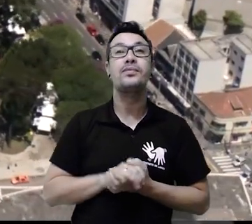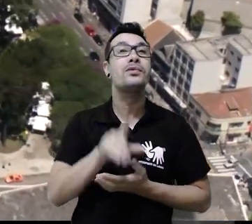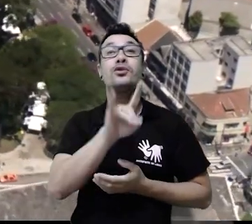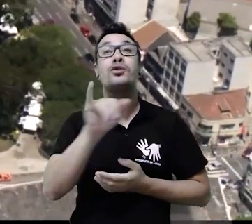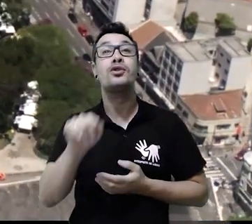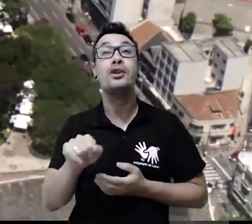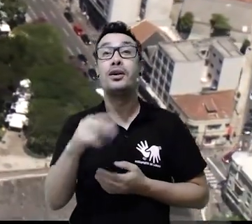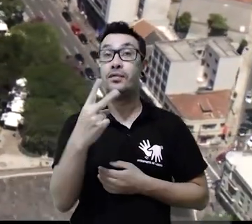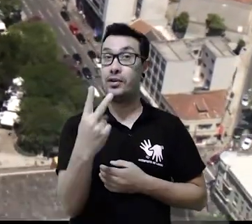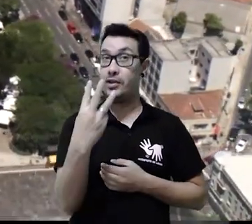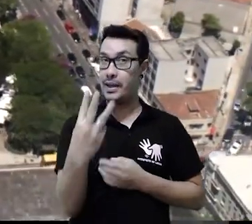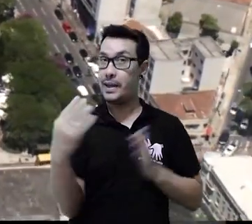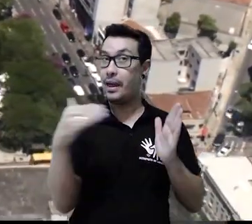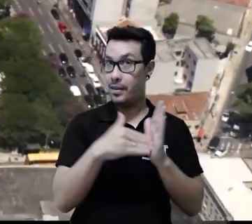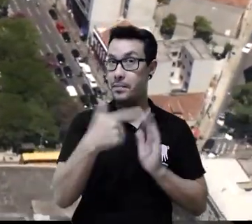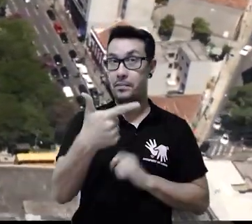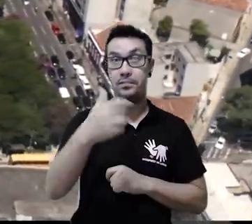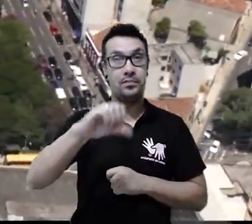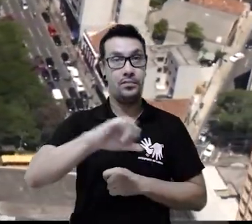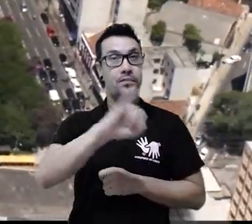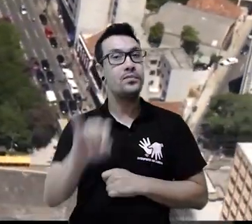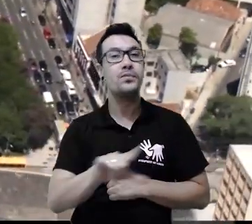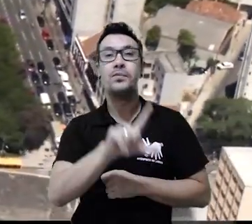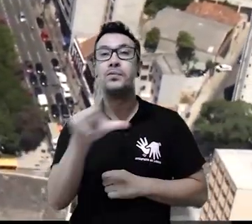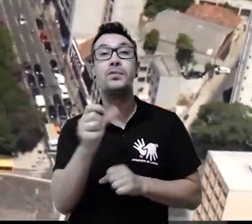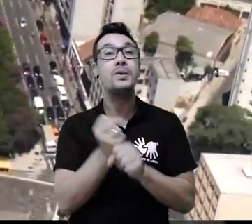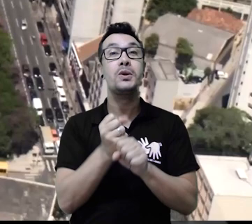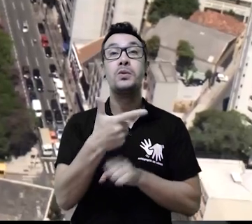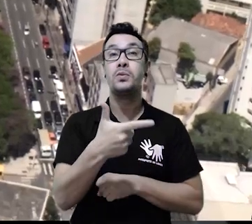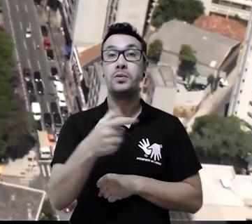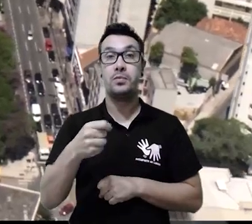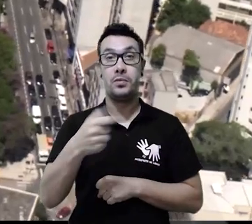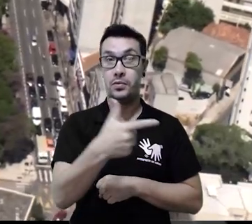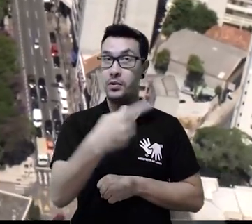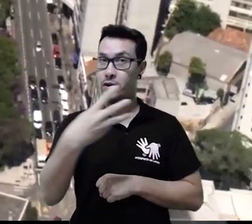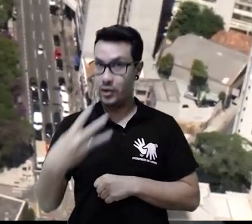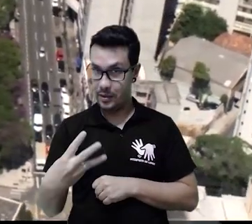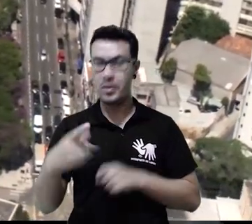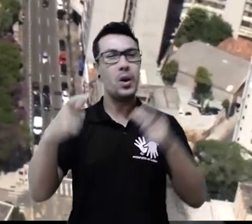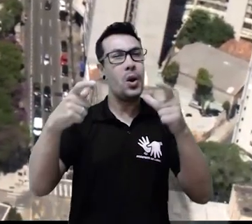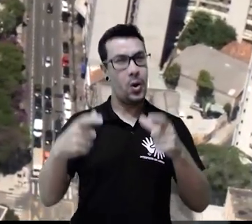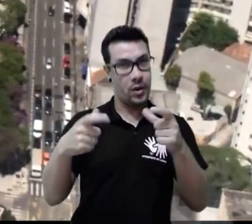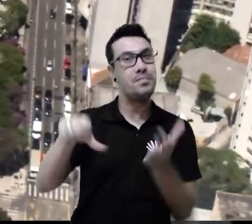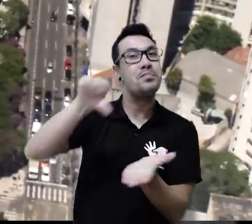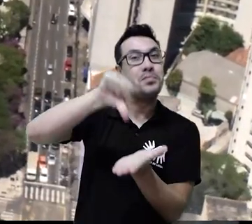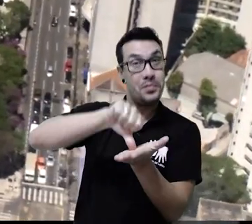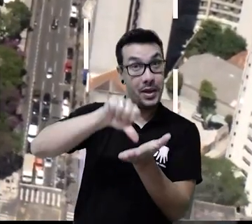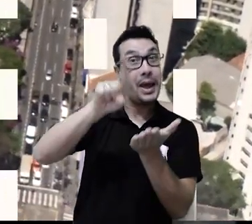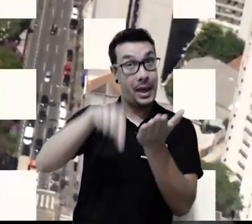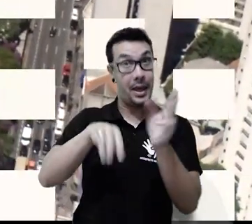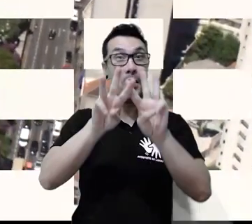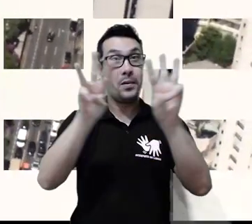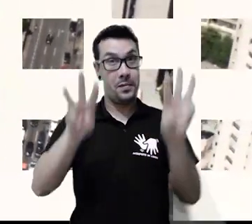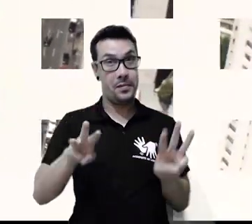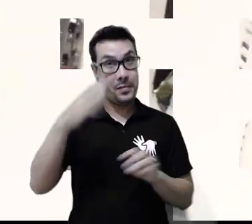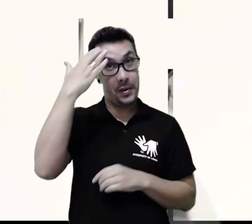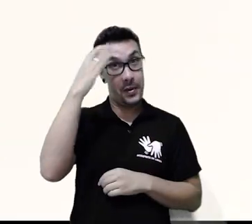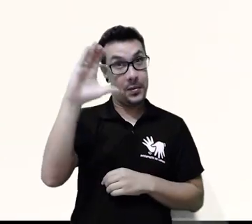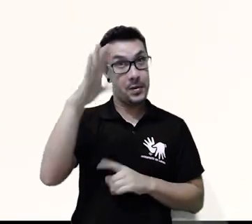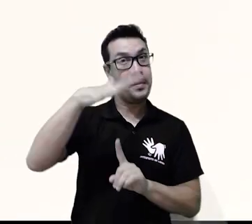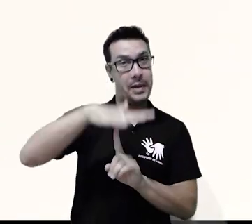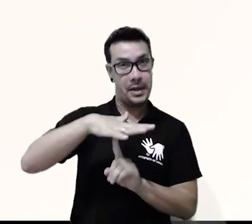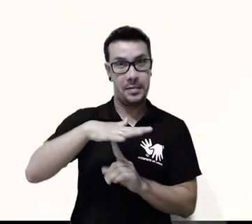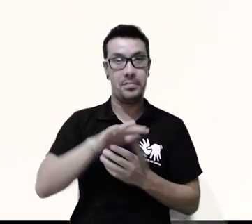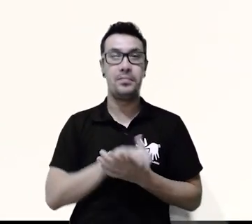acontecer entre os dias 23 e 29 de julho de 2023 e a sede do evento será a UFPR em Curitiba.